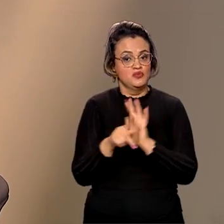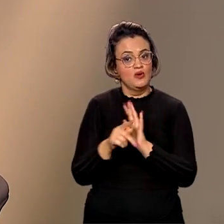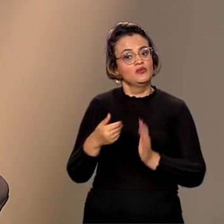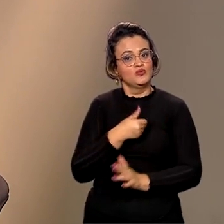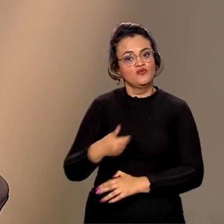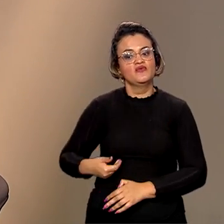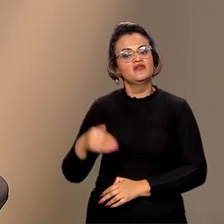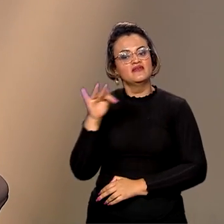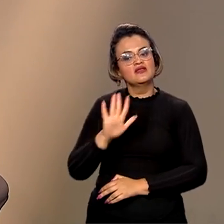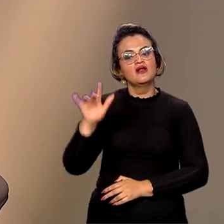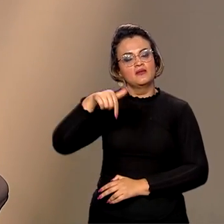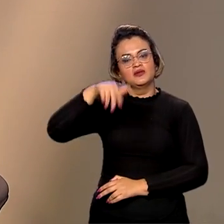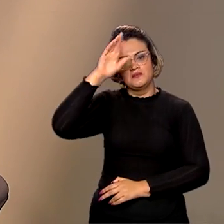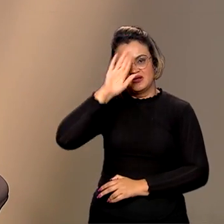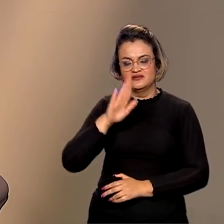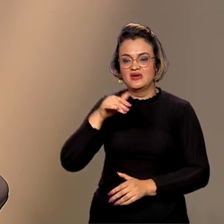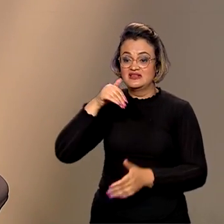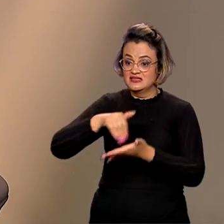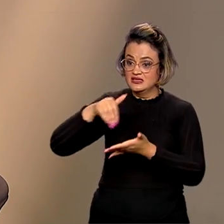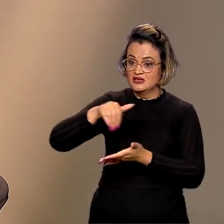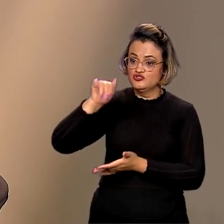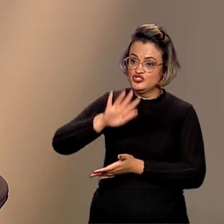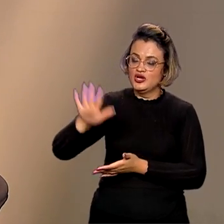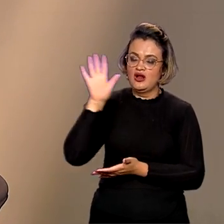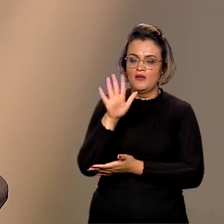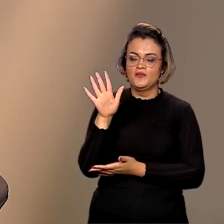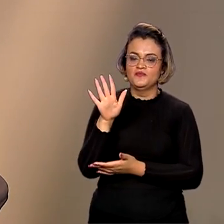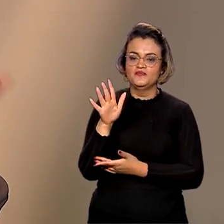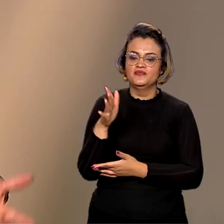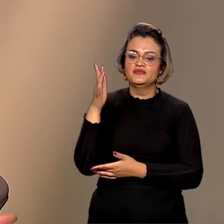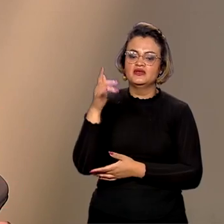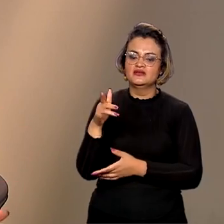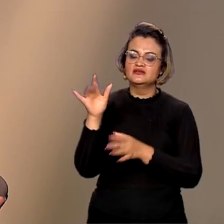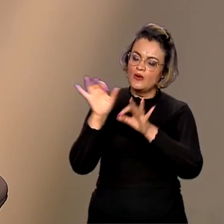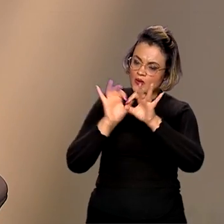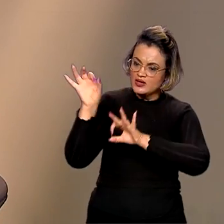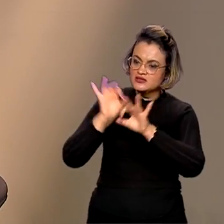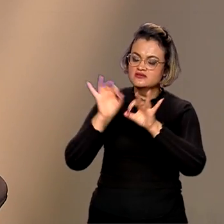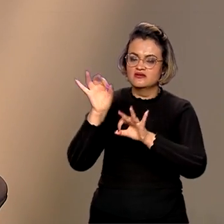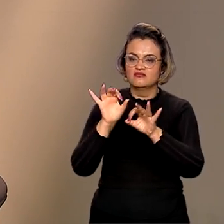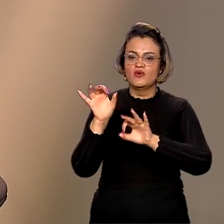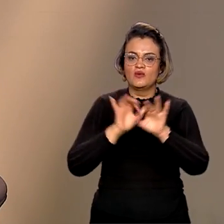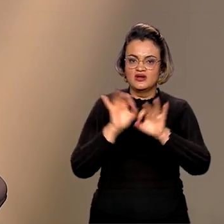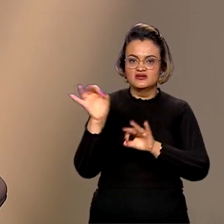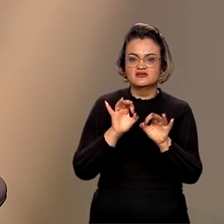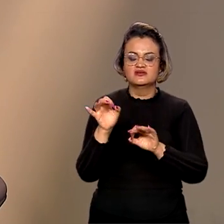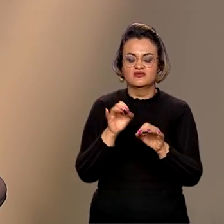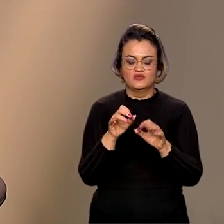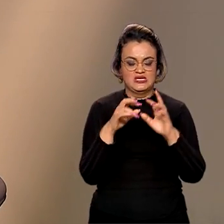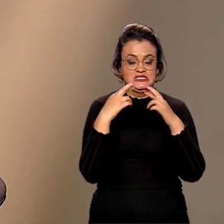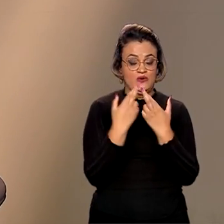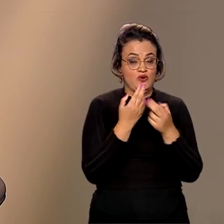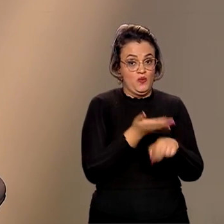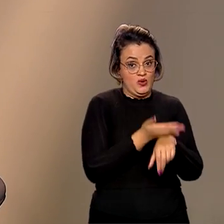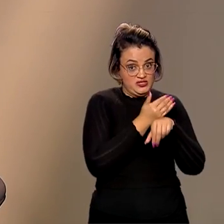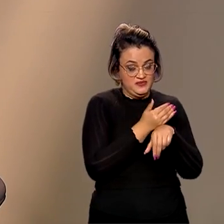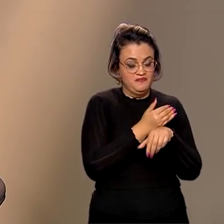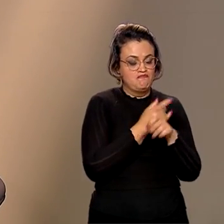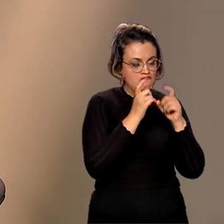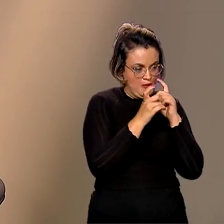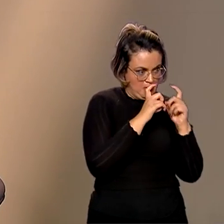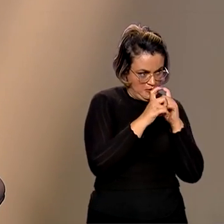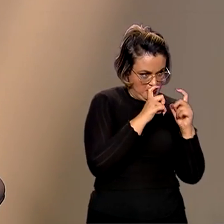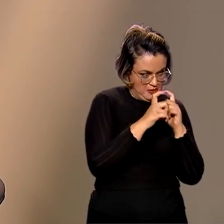federal, aqui no Brasil, a Secretaria-Geral da Presidência está na organização dessa pré-cúpula e, ao final,